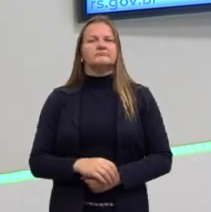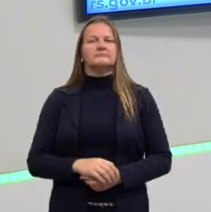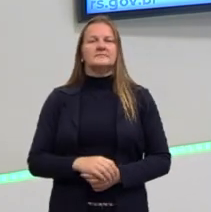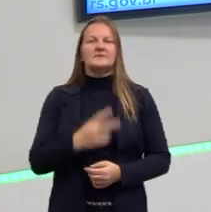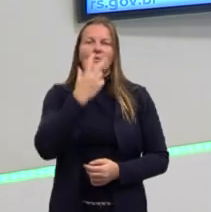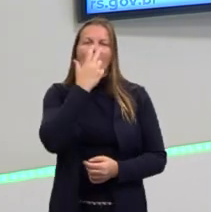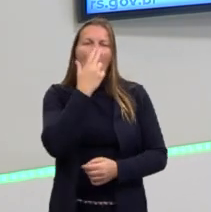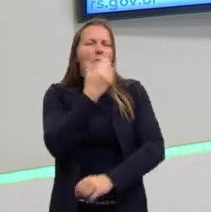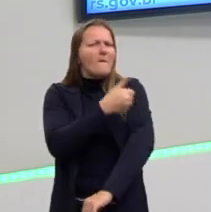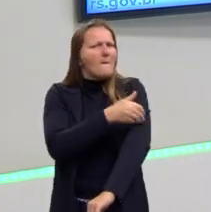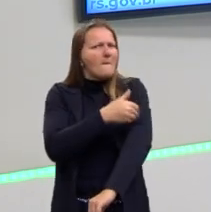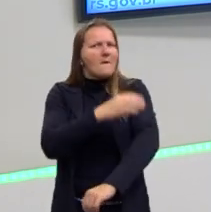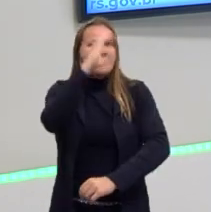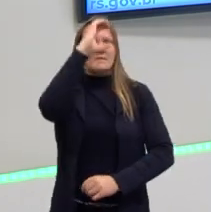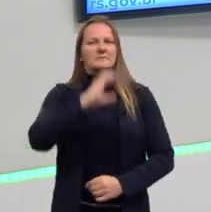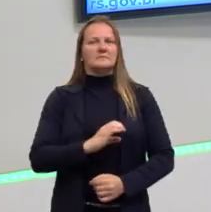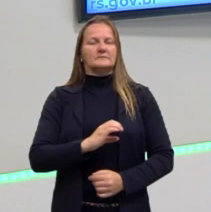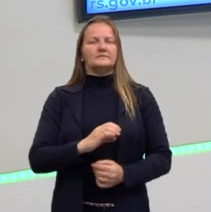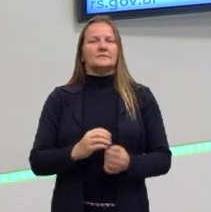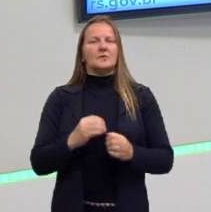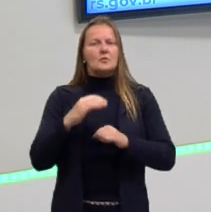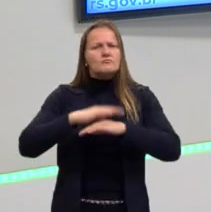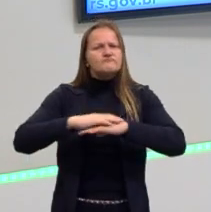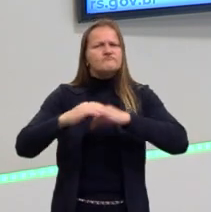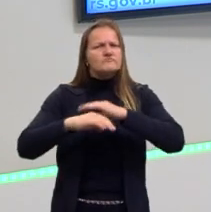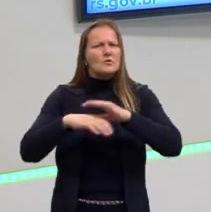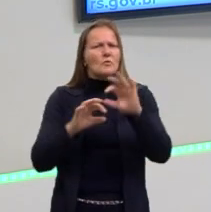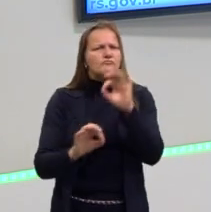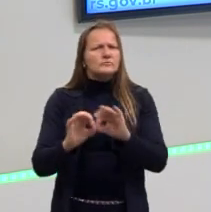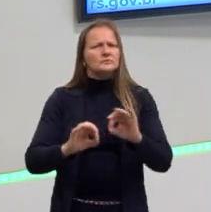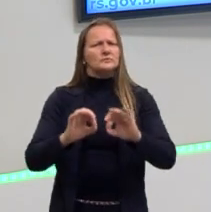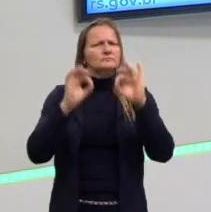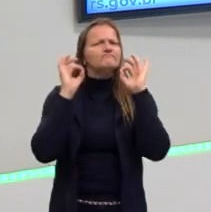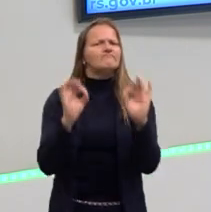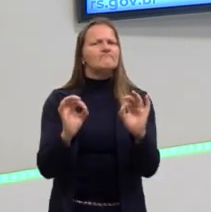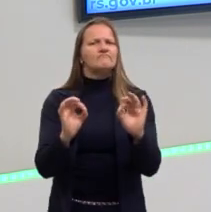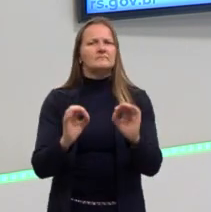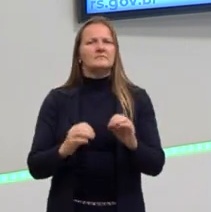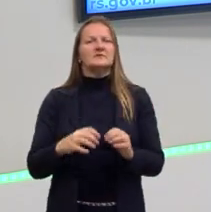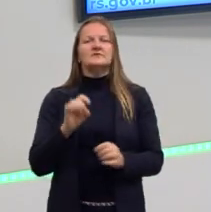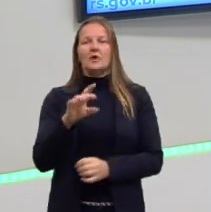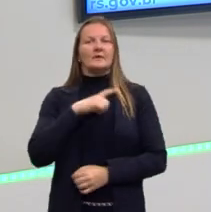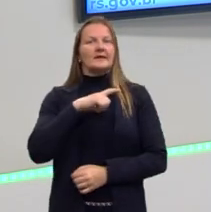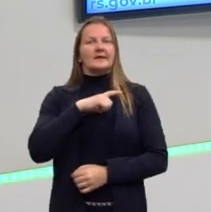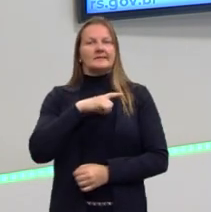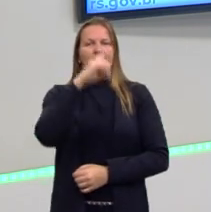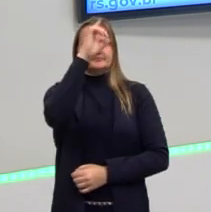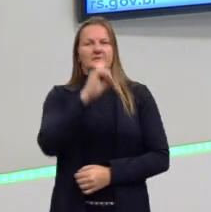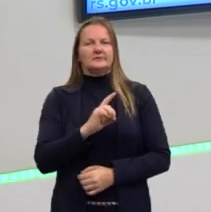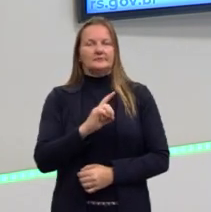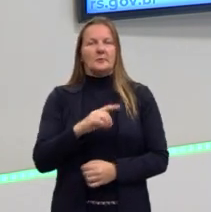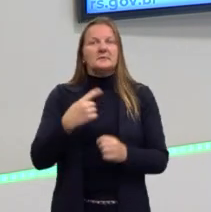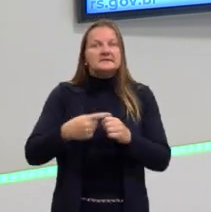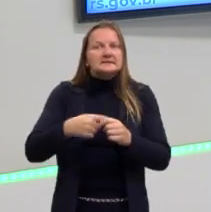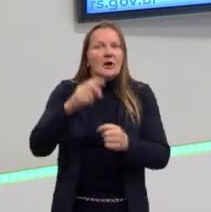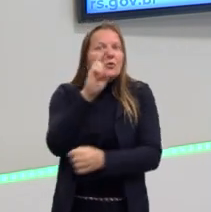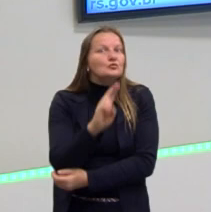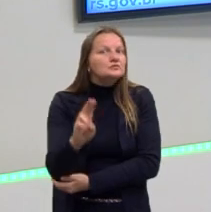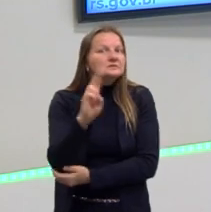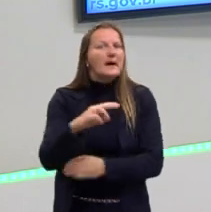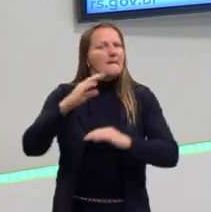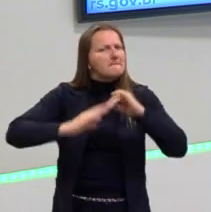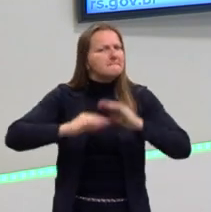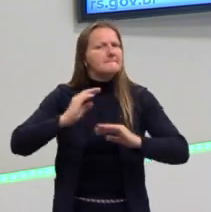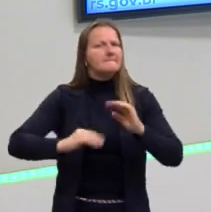a busca e a consolidação desses direitos. Afinal de contas, não basta tê-los só formalmente, é preciso que eles vão para a